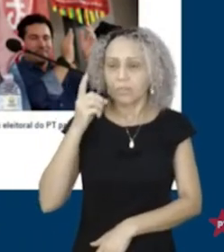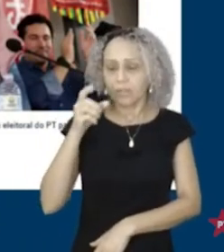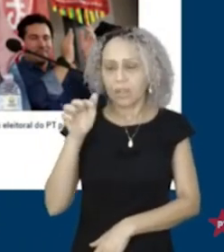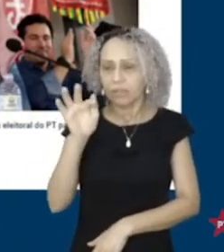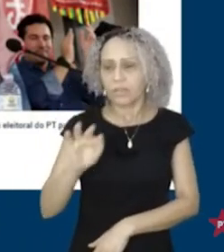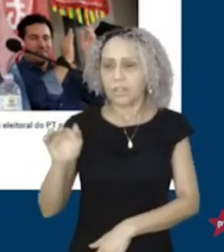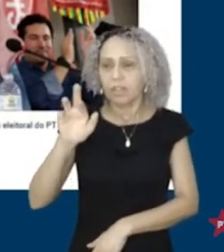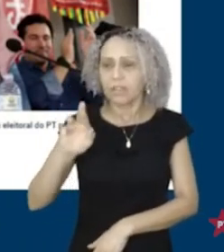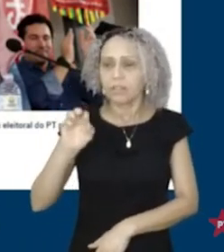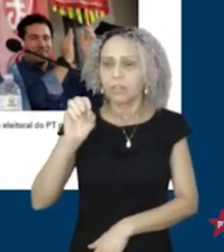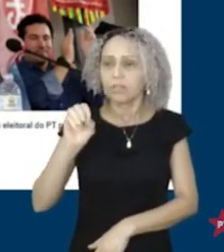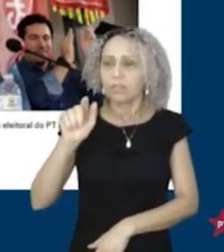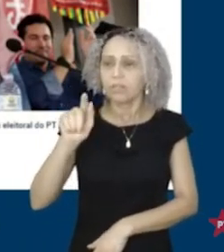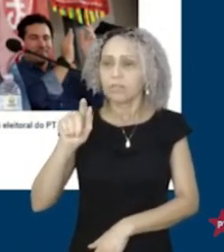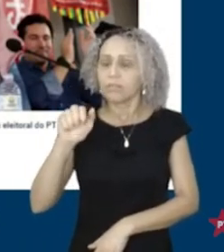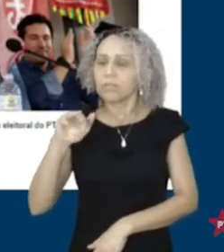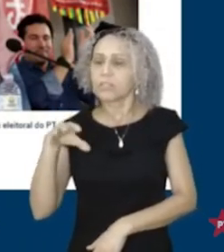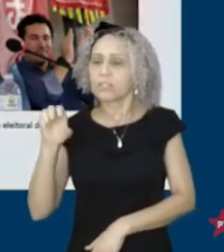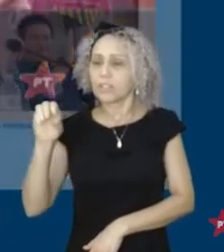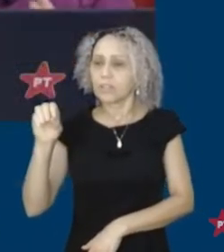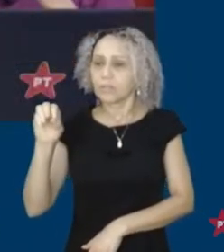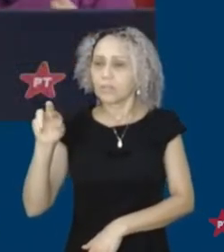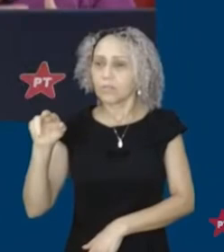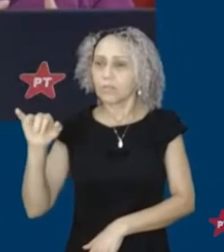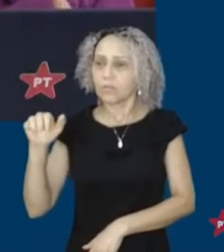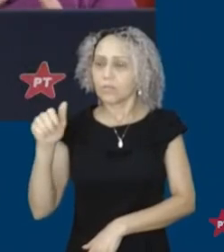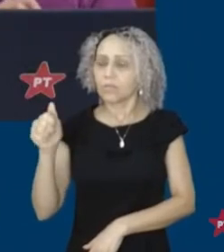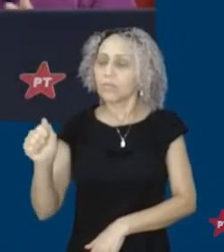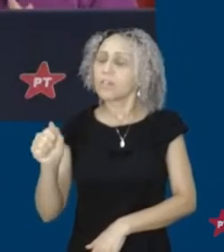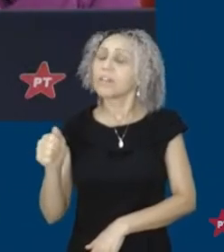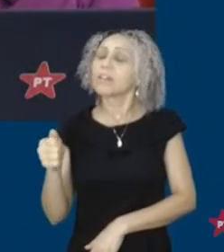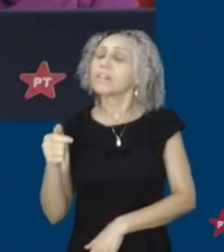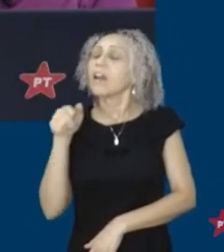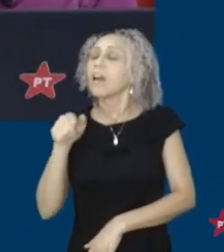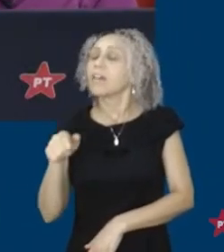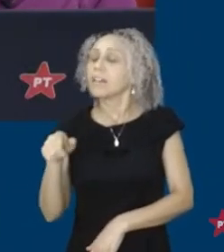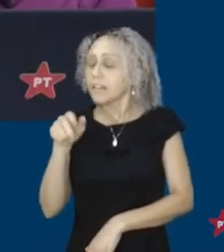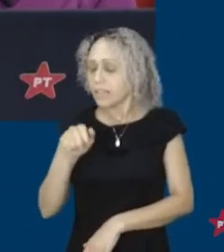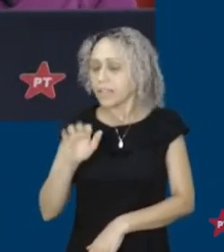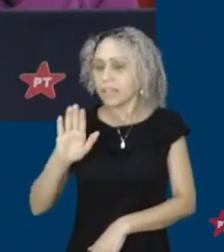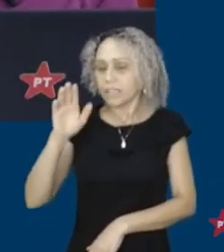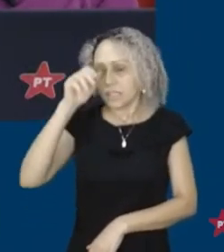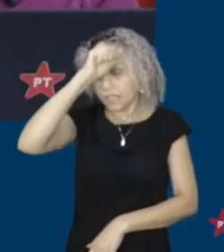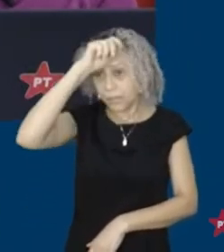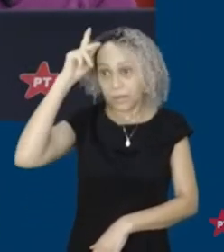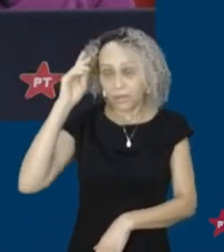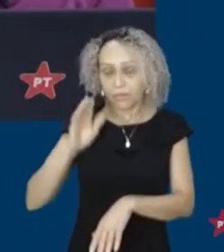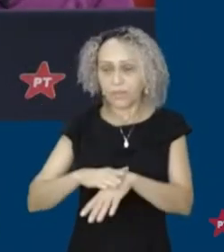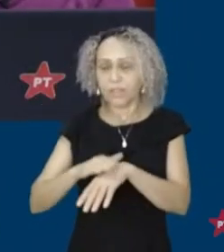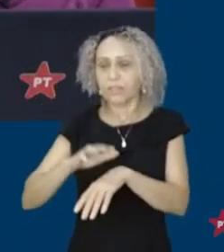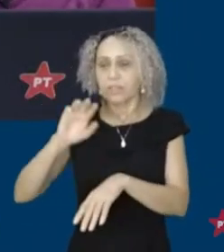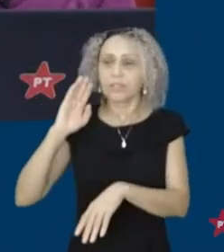de Belo Horizonte. Queria que você contasse como é que foi a plenária, como é que foi o clima aí desse encontro.